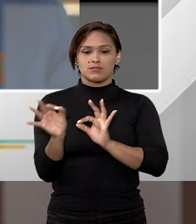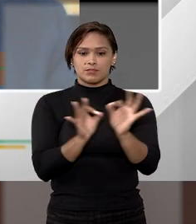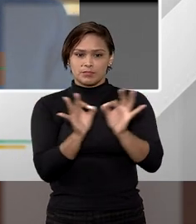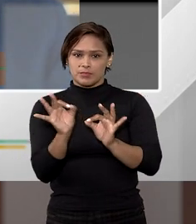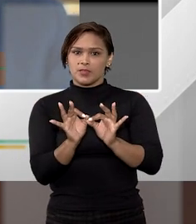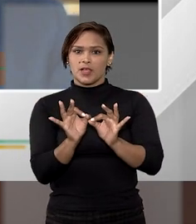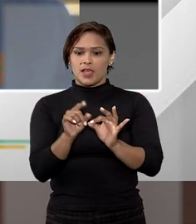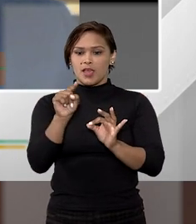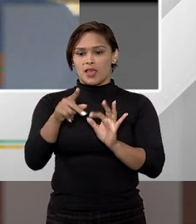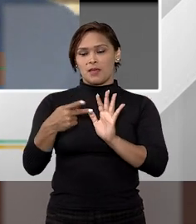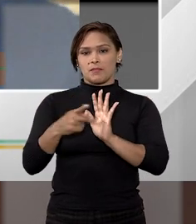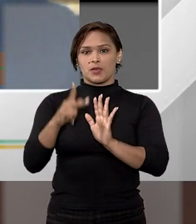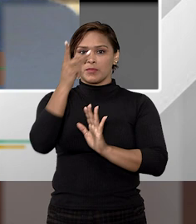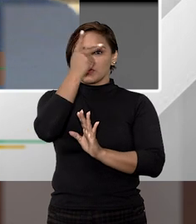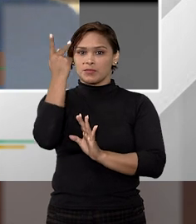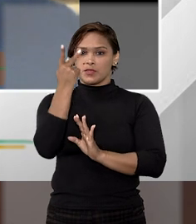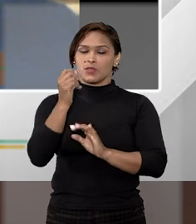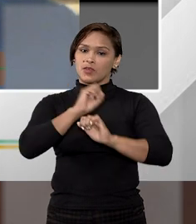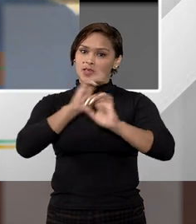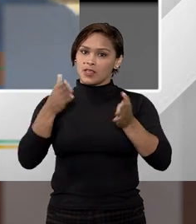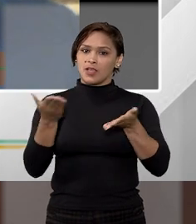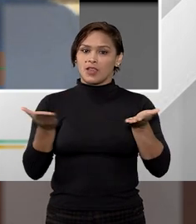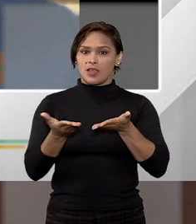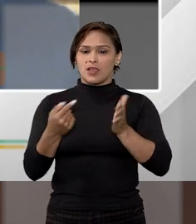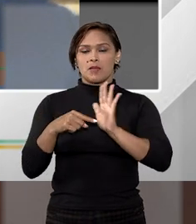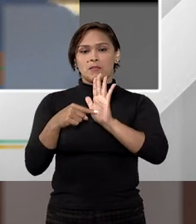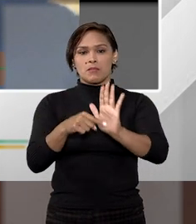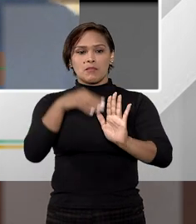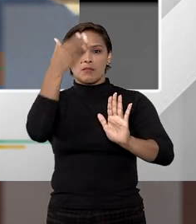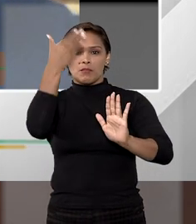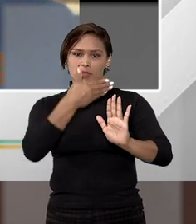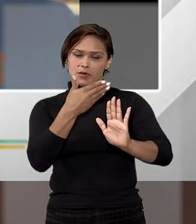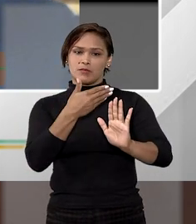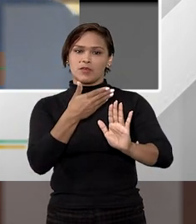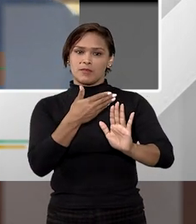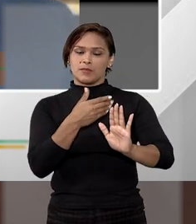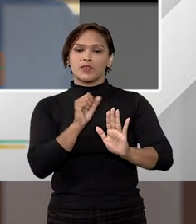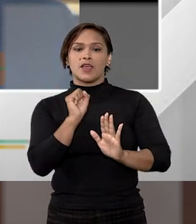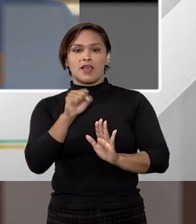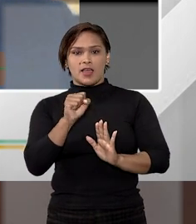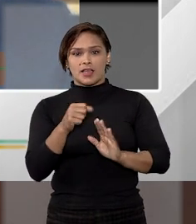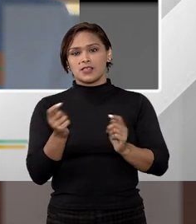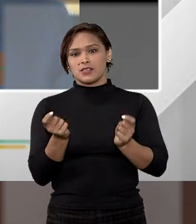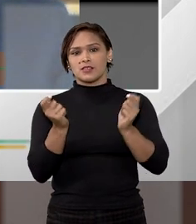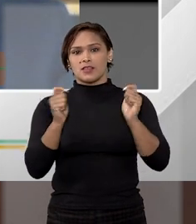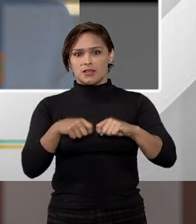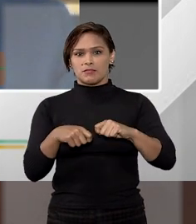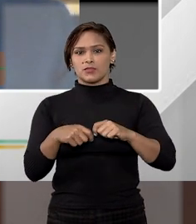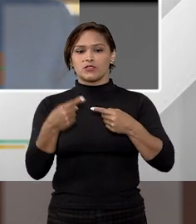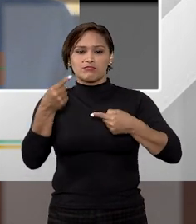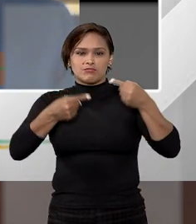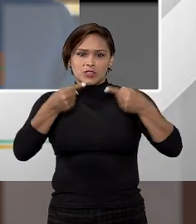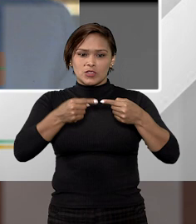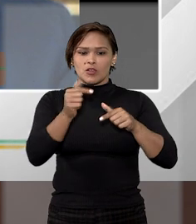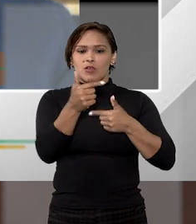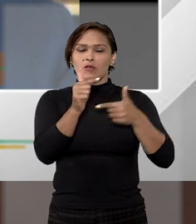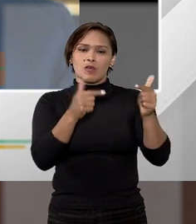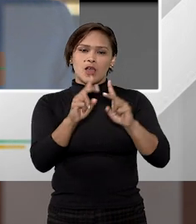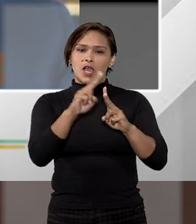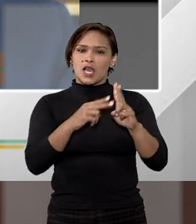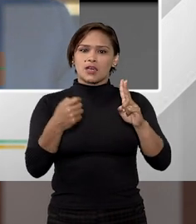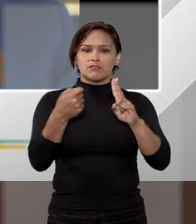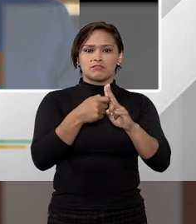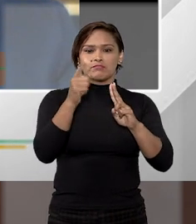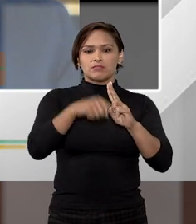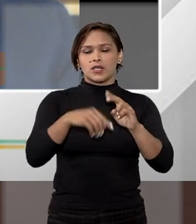constitutivo, é dele. Obviamente, do momento que ele demonstrou isso, aí vai caber uma discussão para outra parte